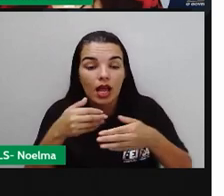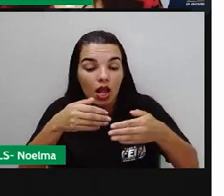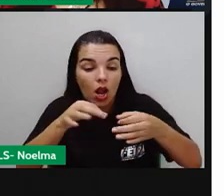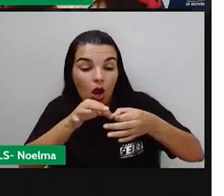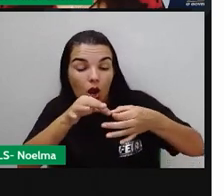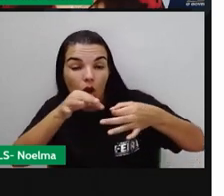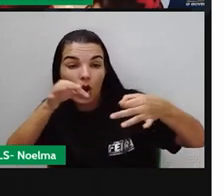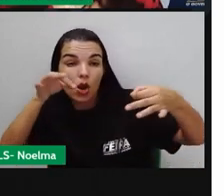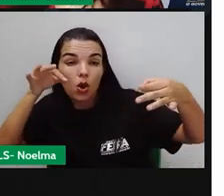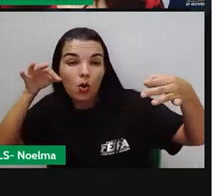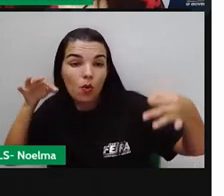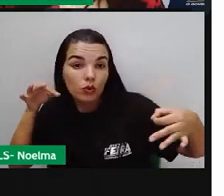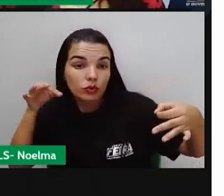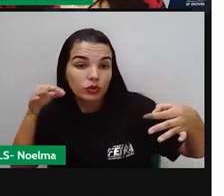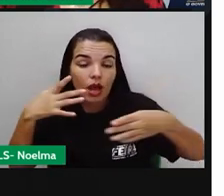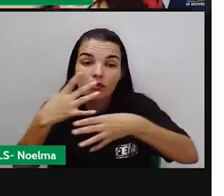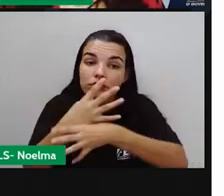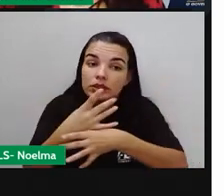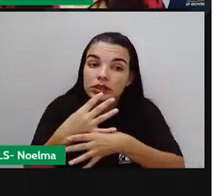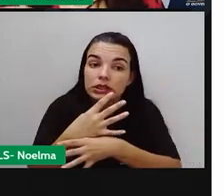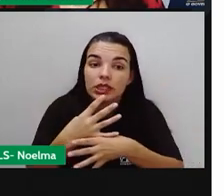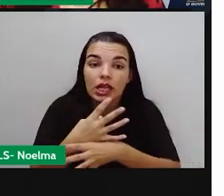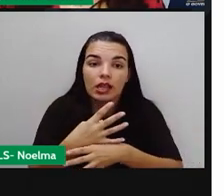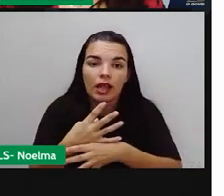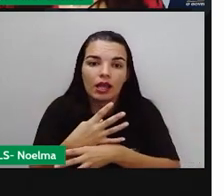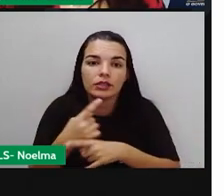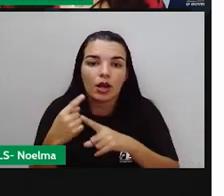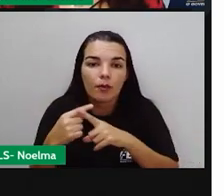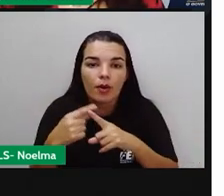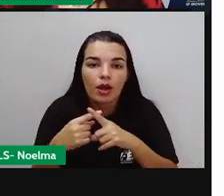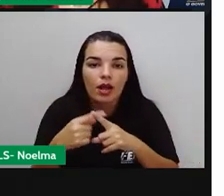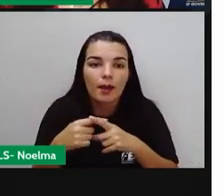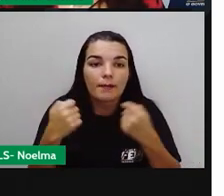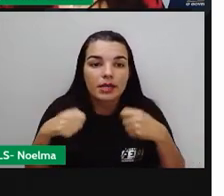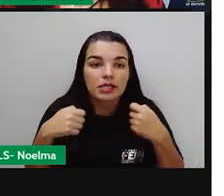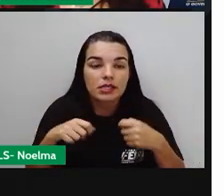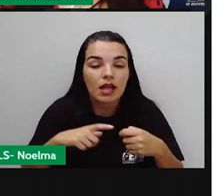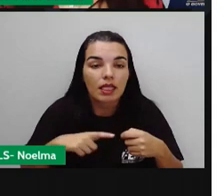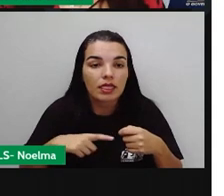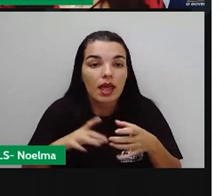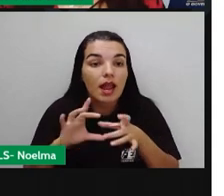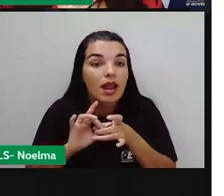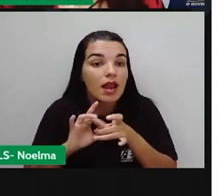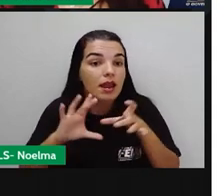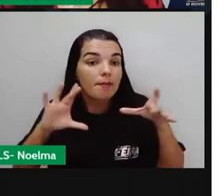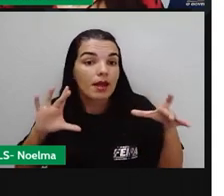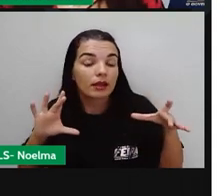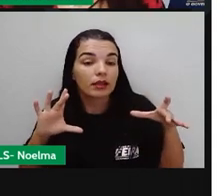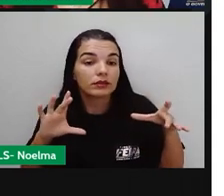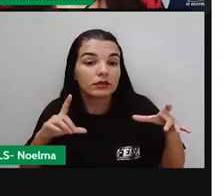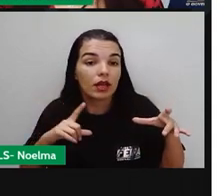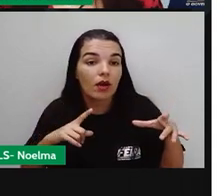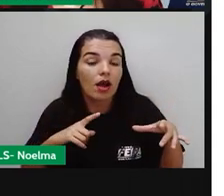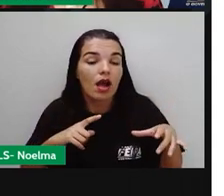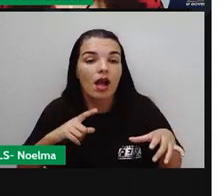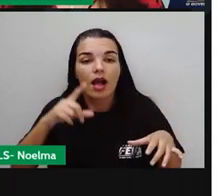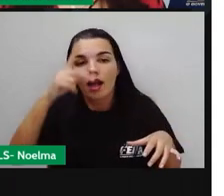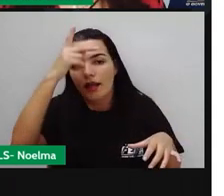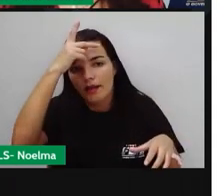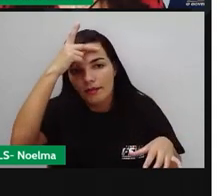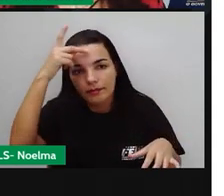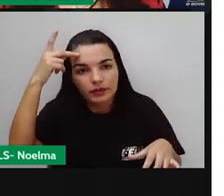com o nível, né? E os perigos, ele vai sendo aí, ficando mais distante, mais proibido